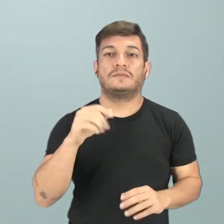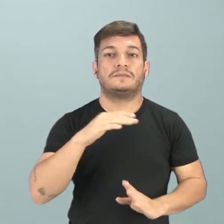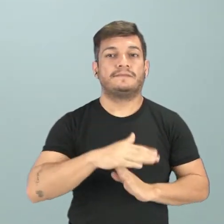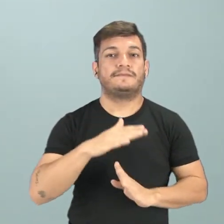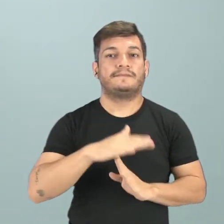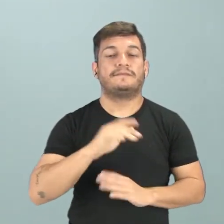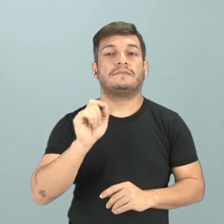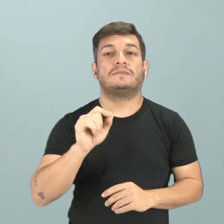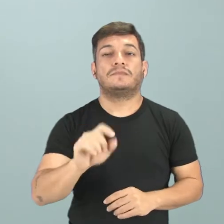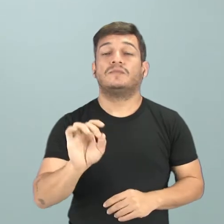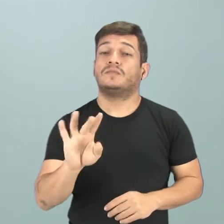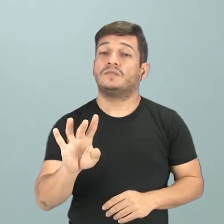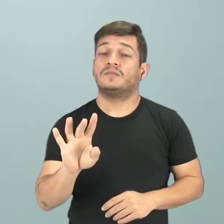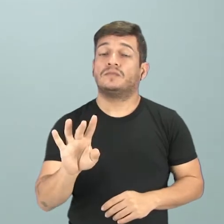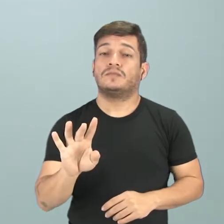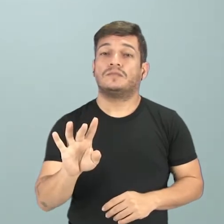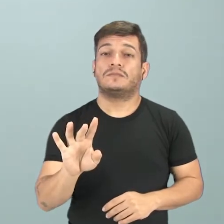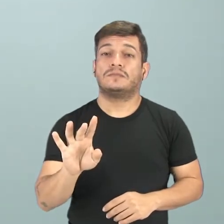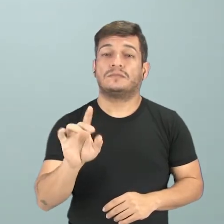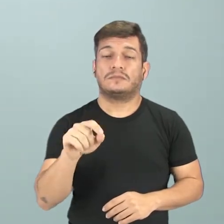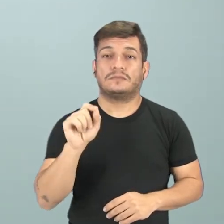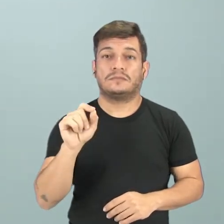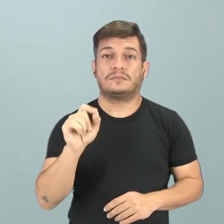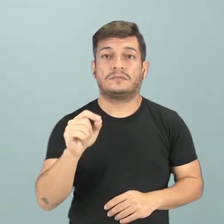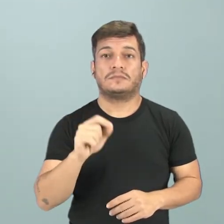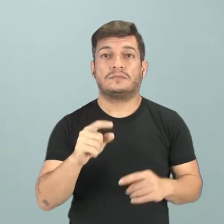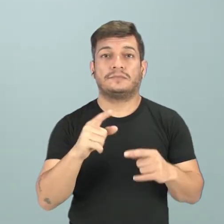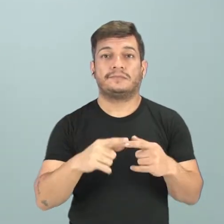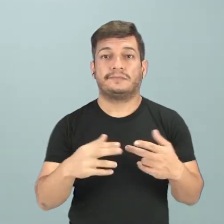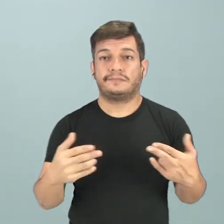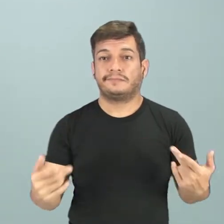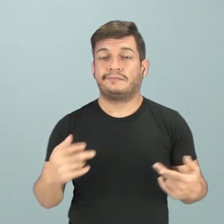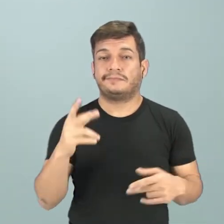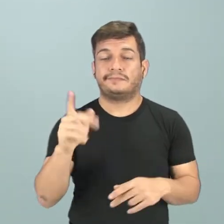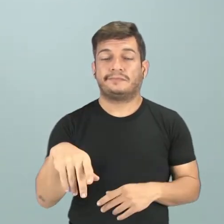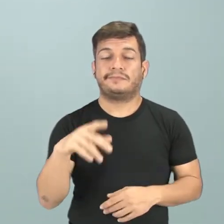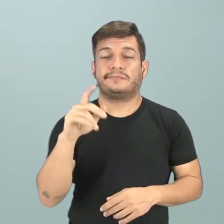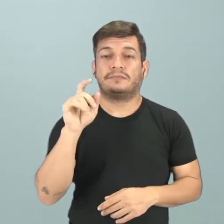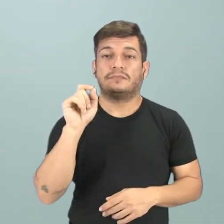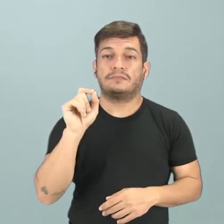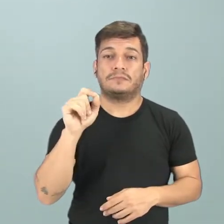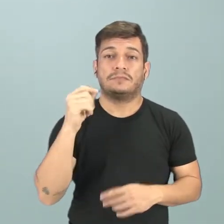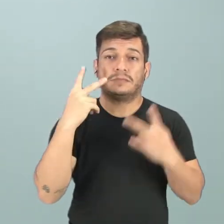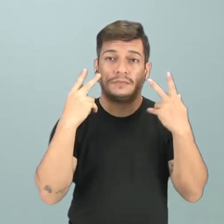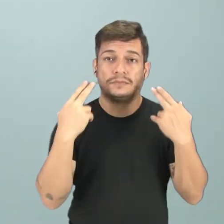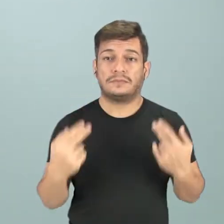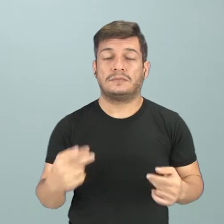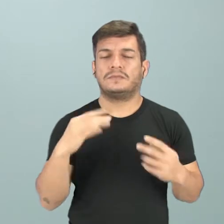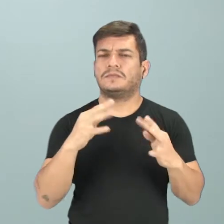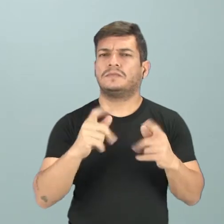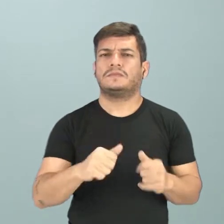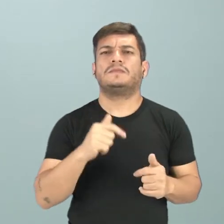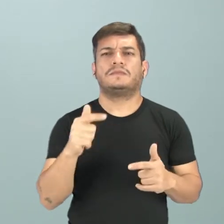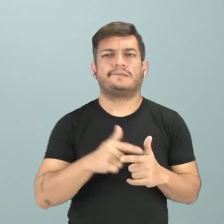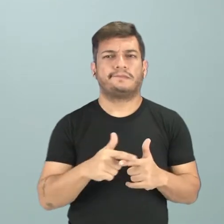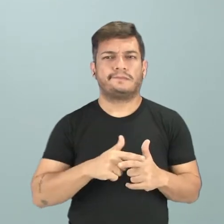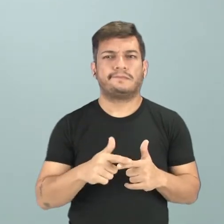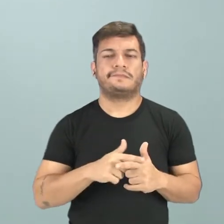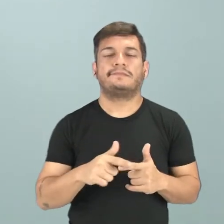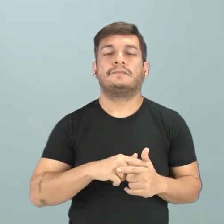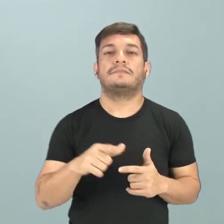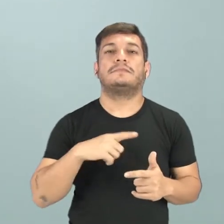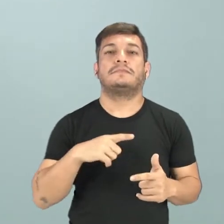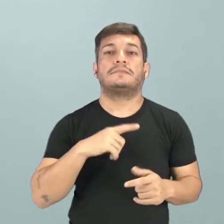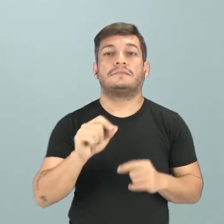limitados somente à questão dos recursos naturais. Todos os impactos negativos